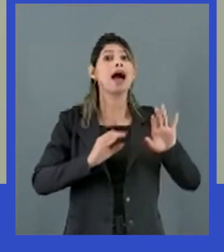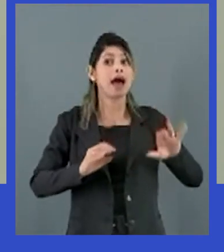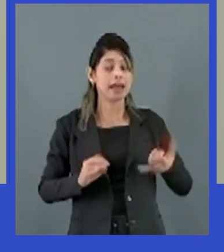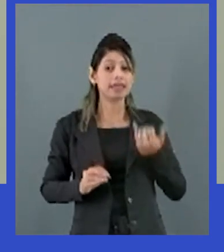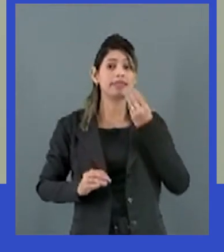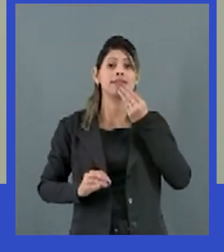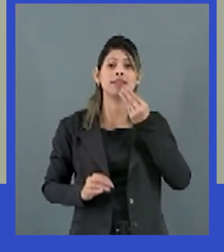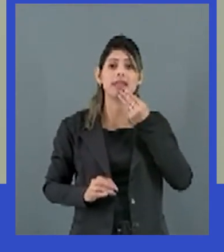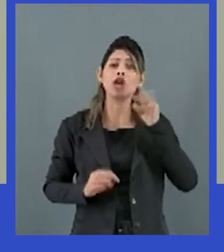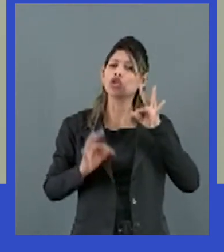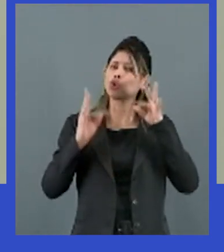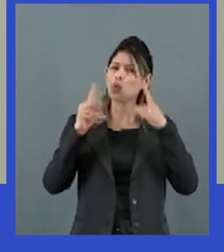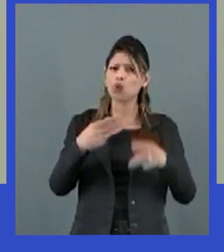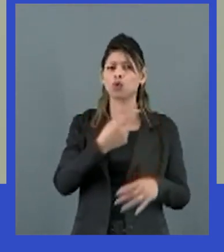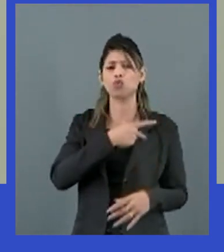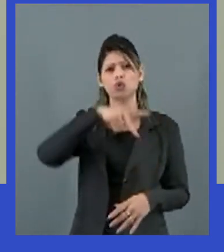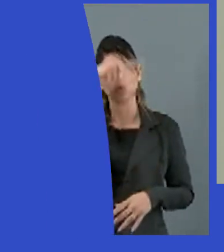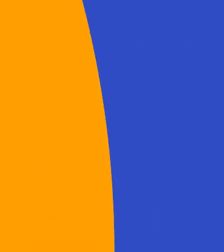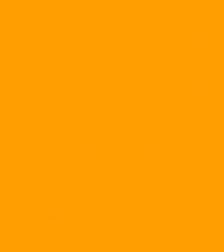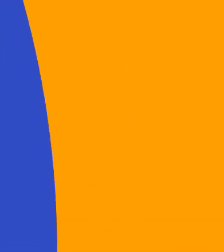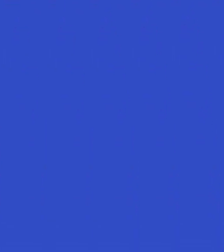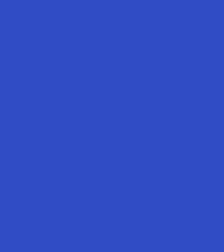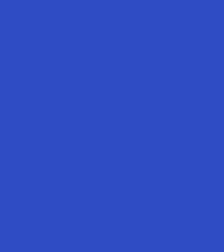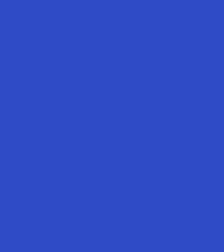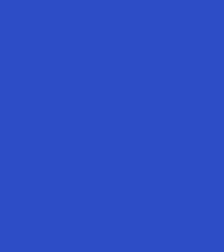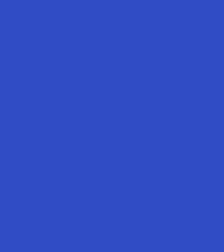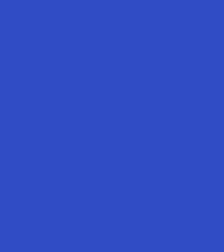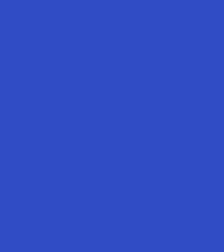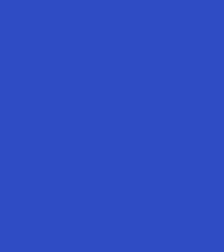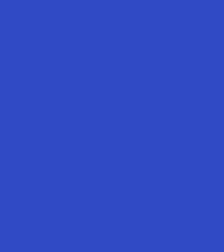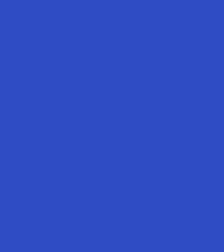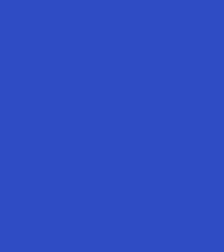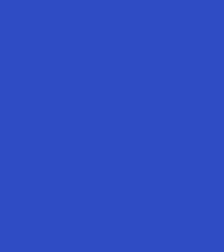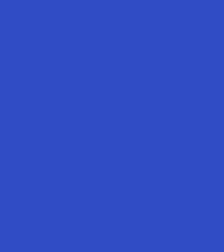os prefeitos e governadores retomem os contratos. Nós